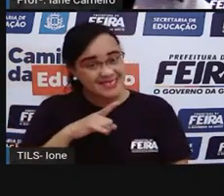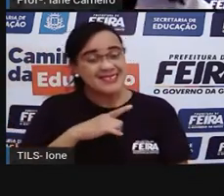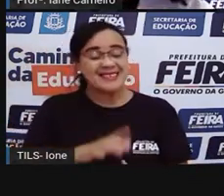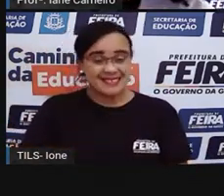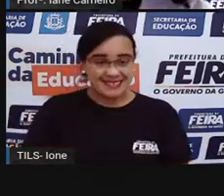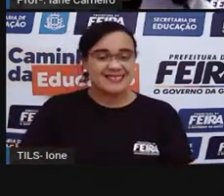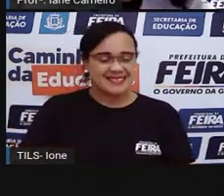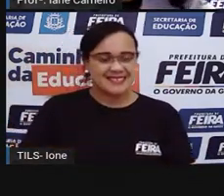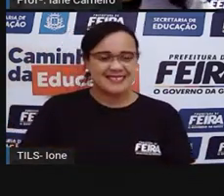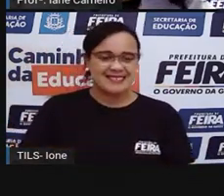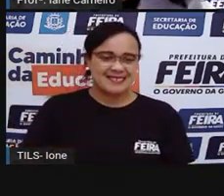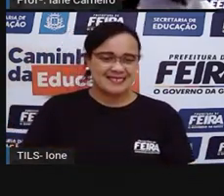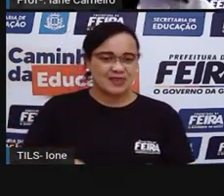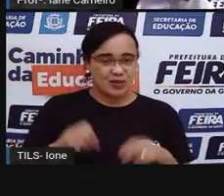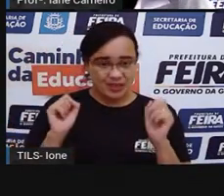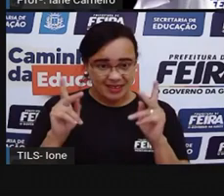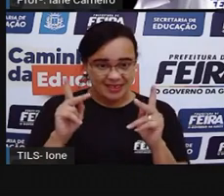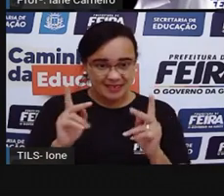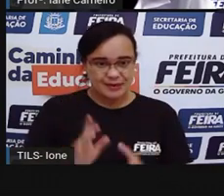interessante, tá certo?